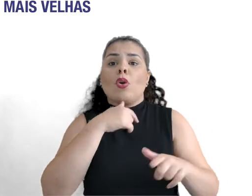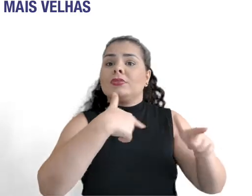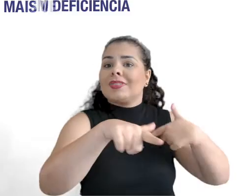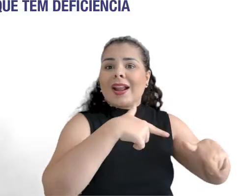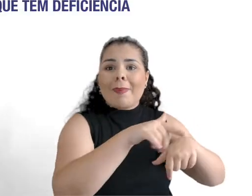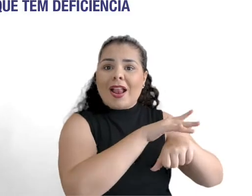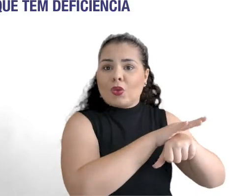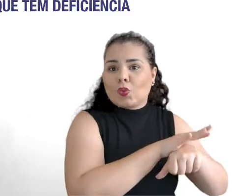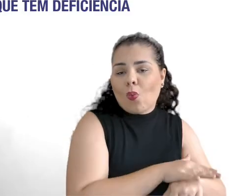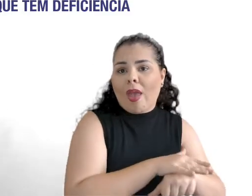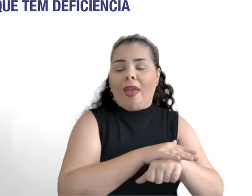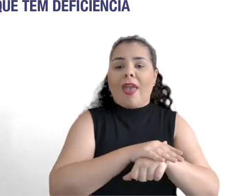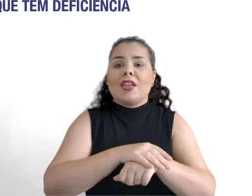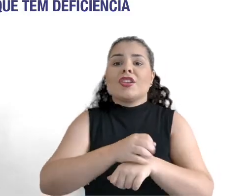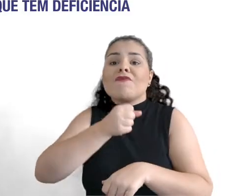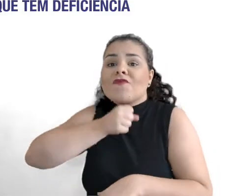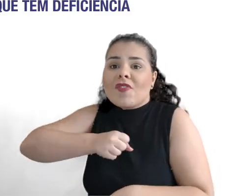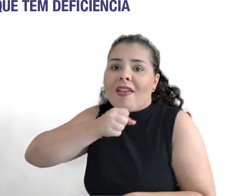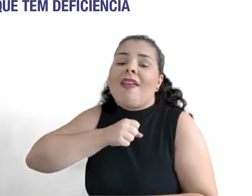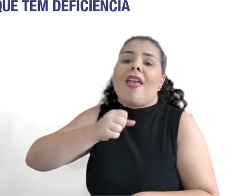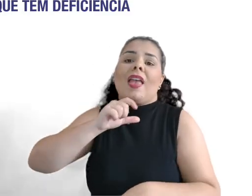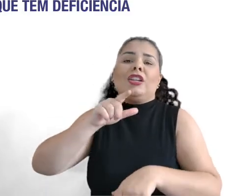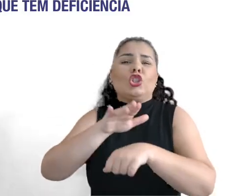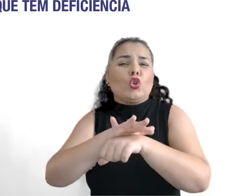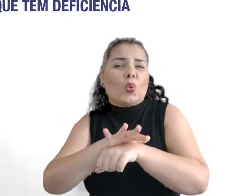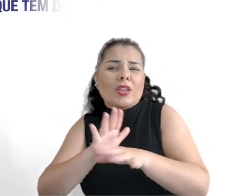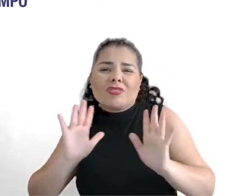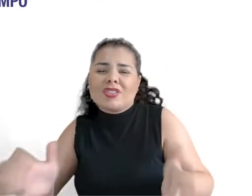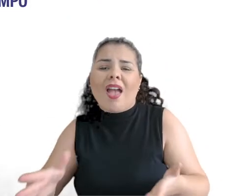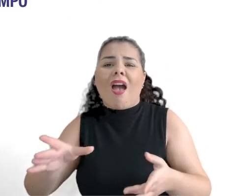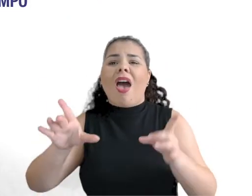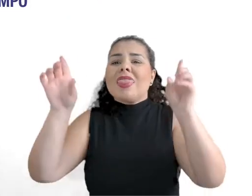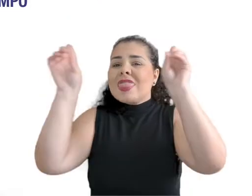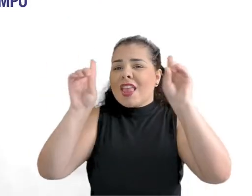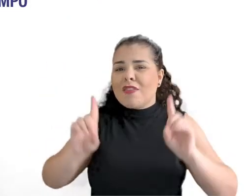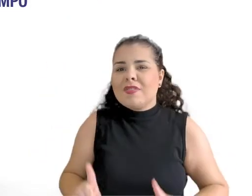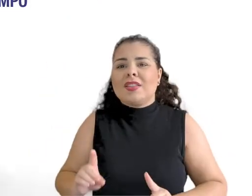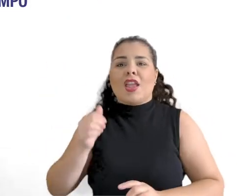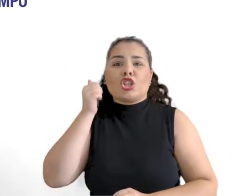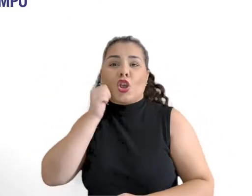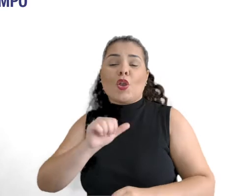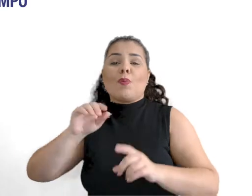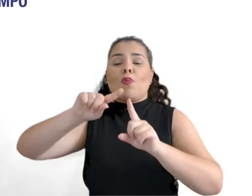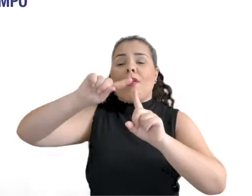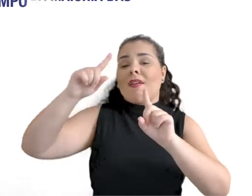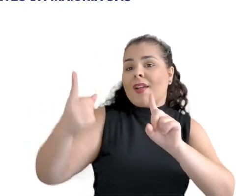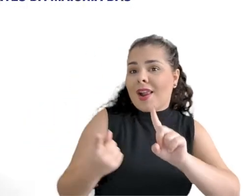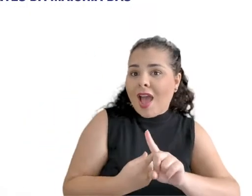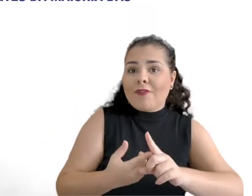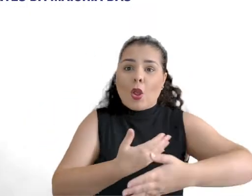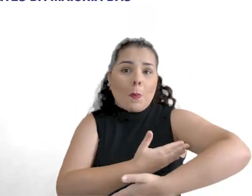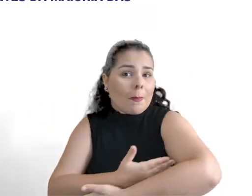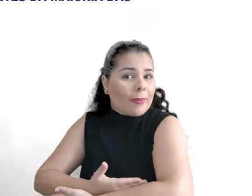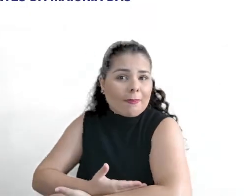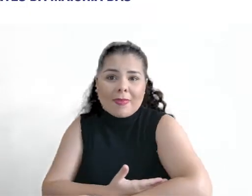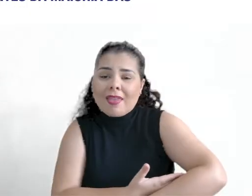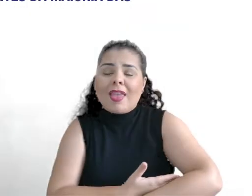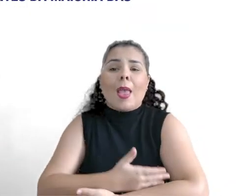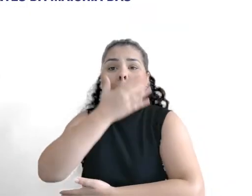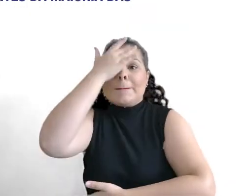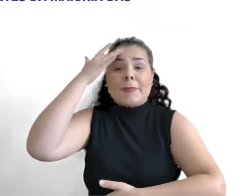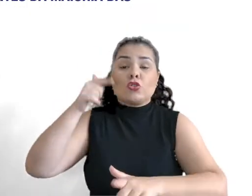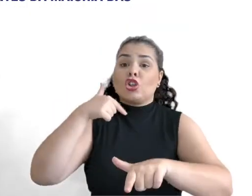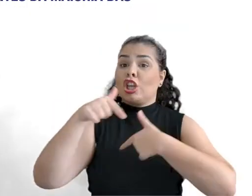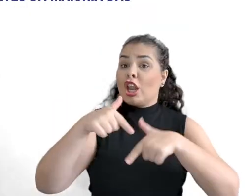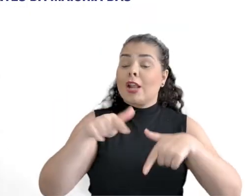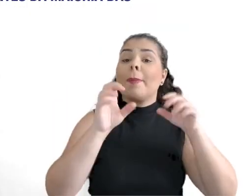pessoas mais velhas, pessoas que têm outra doença grave, pessoas que têm deficiência. Mulheres grávidas, mulheres que tiveram bebê há pouco tempo, pessoas que trabalham com educação,